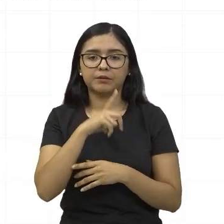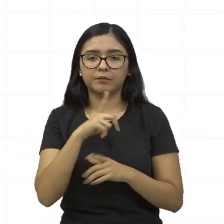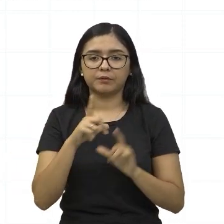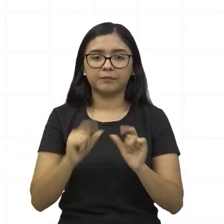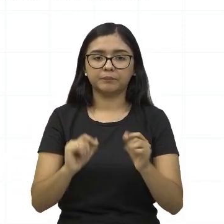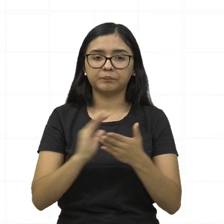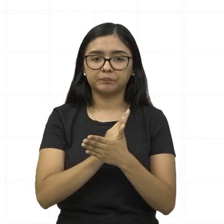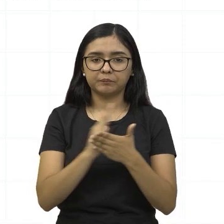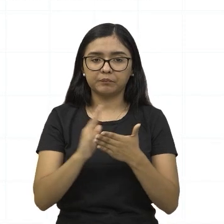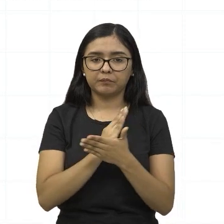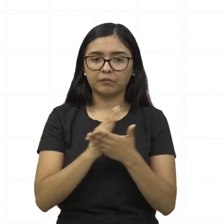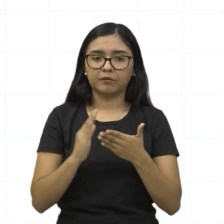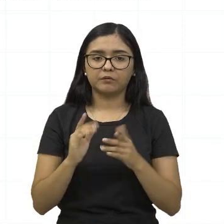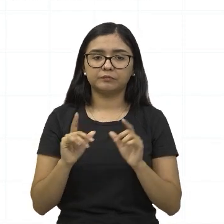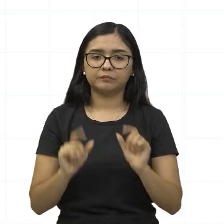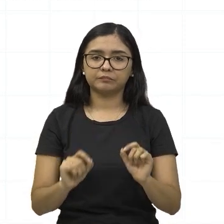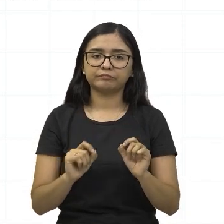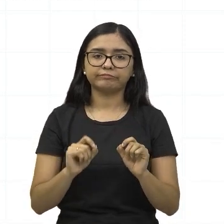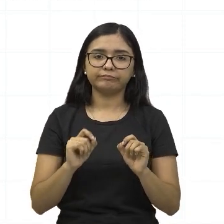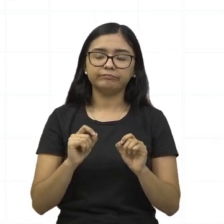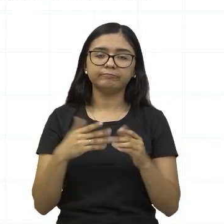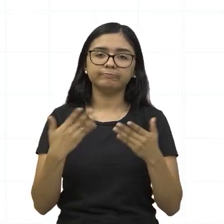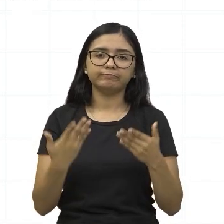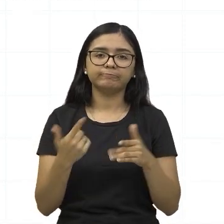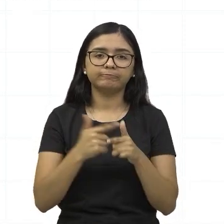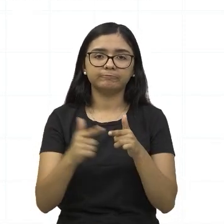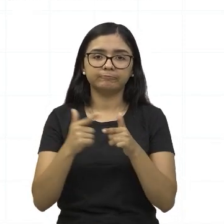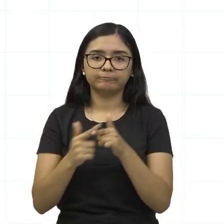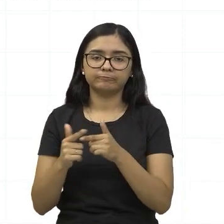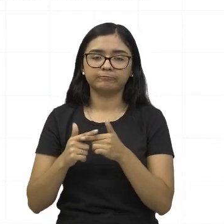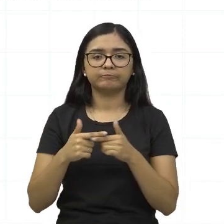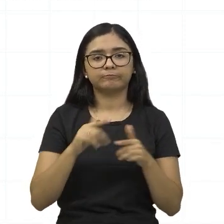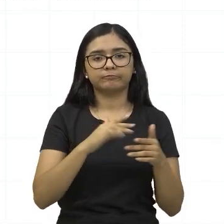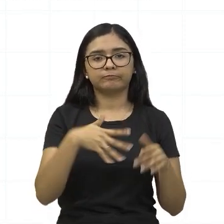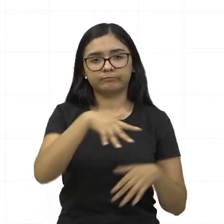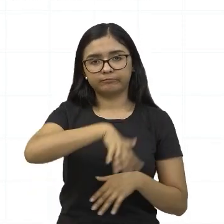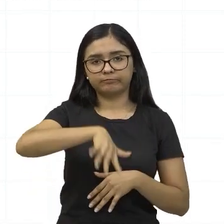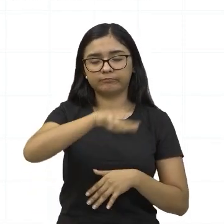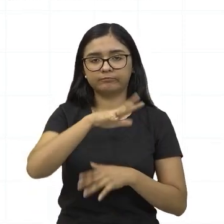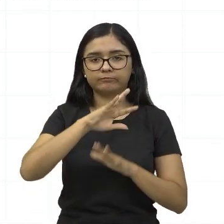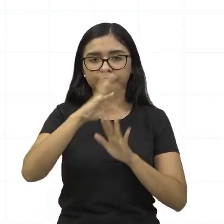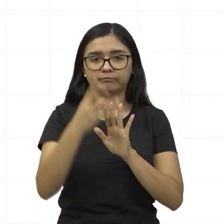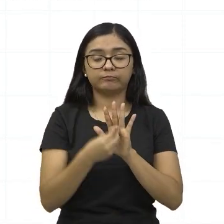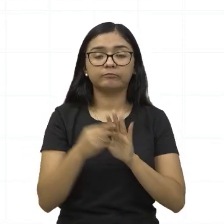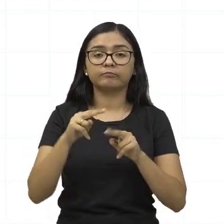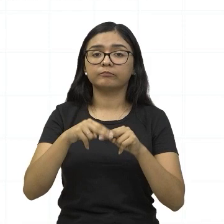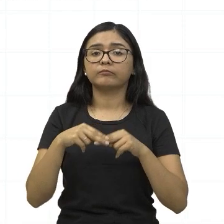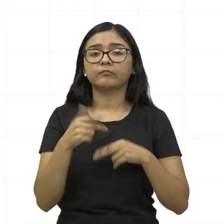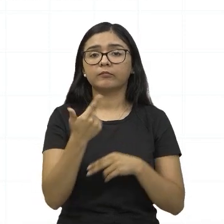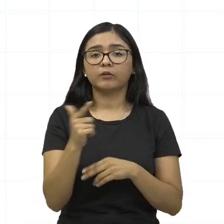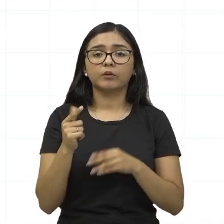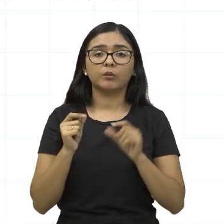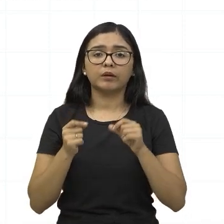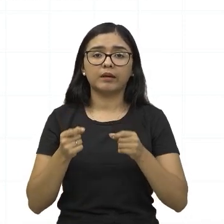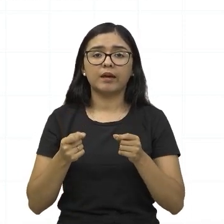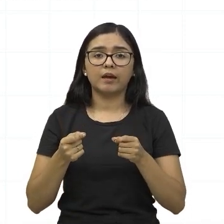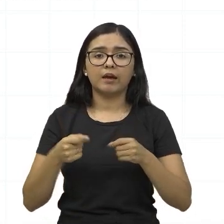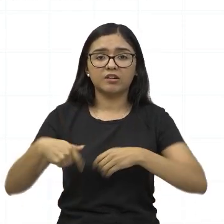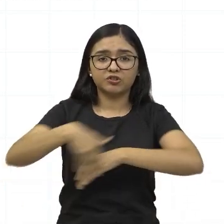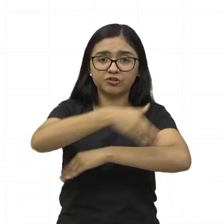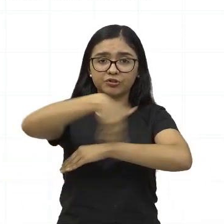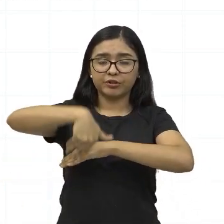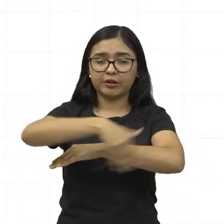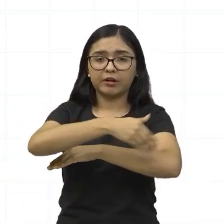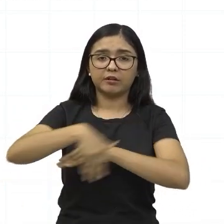alguns impasses dentro desse contexto amazônico, porque nós não temos muitas estradas. Então,